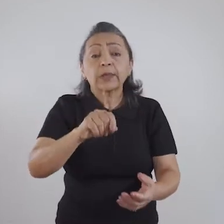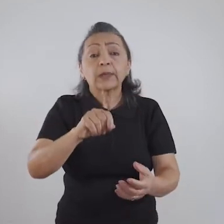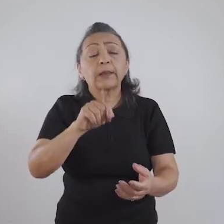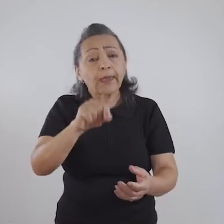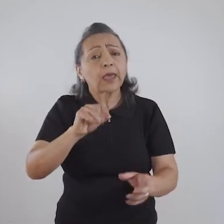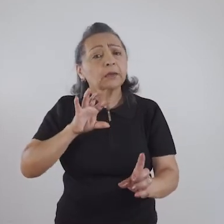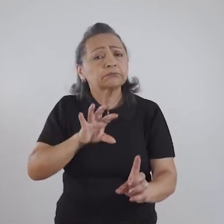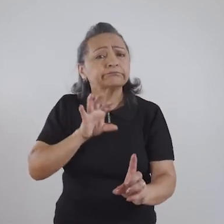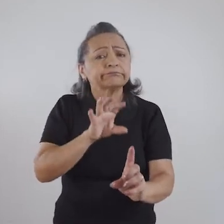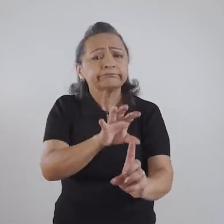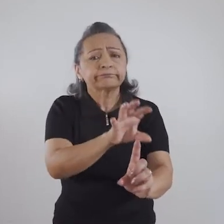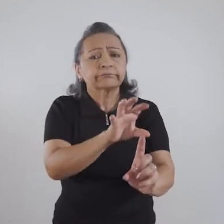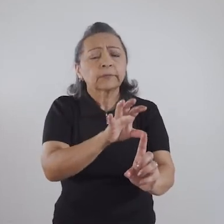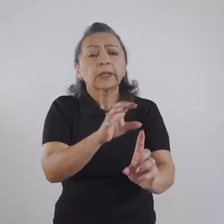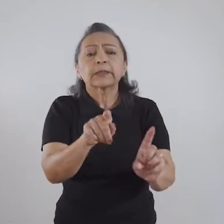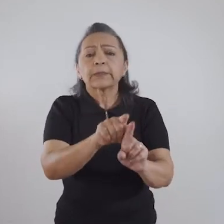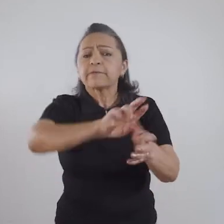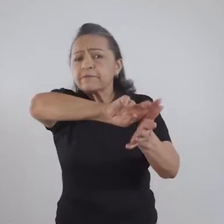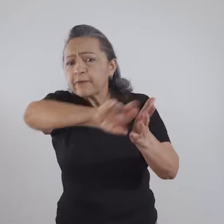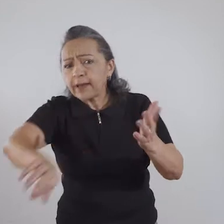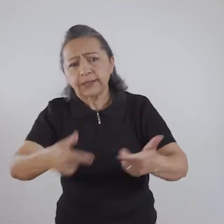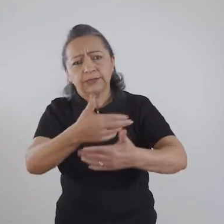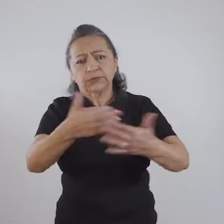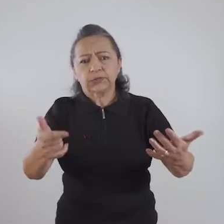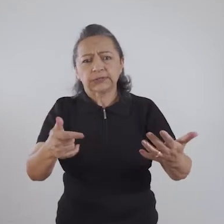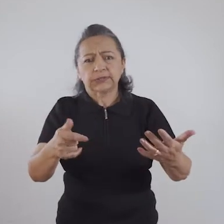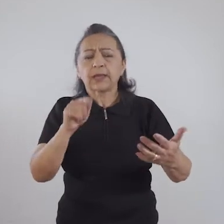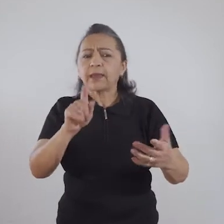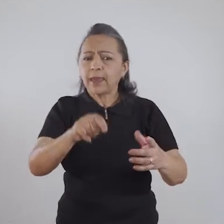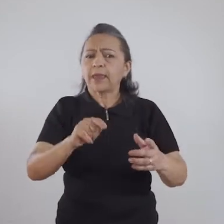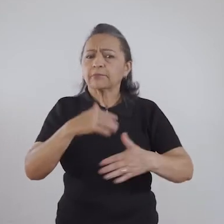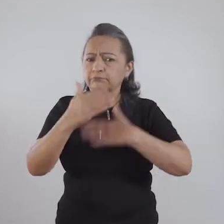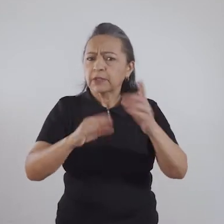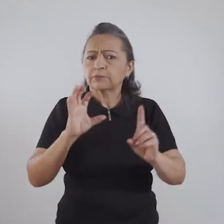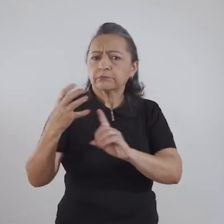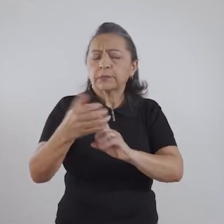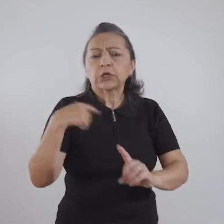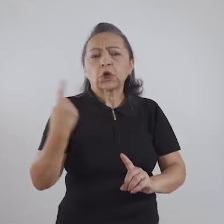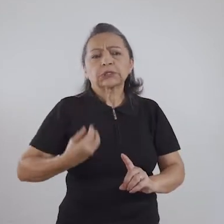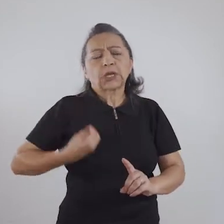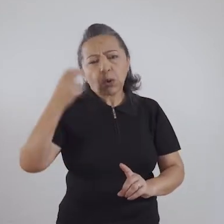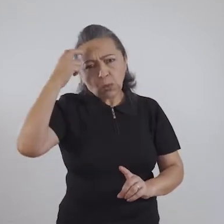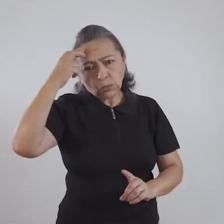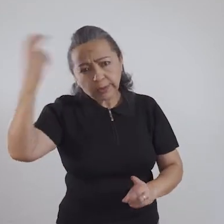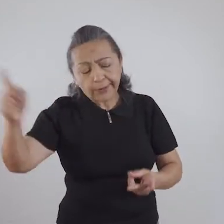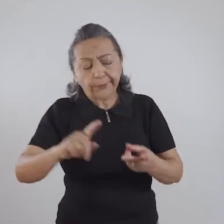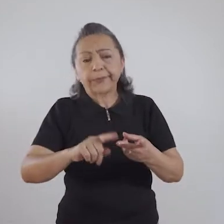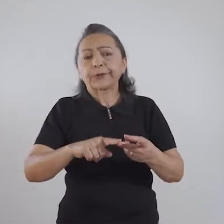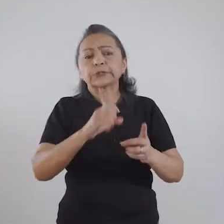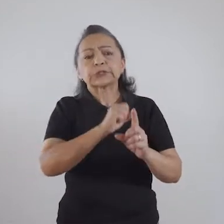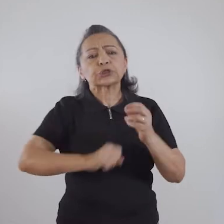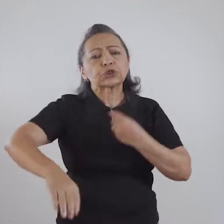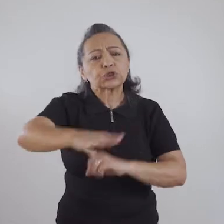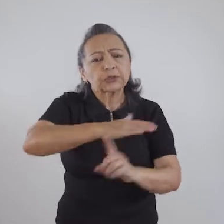influencia uma série de fatores. Ele é influenciado pela nossa condição cultural, pela nossa condição socioeconômica,